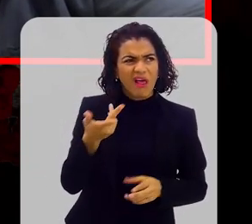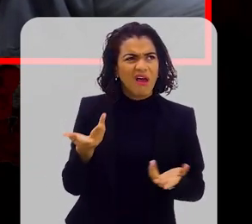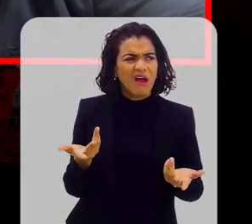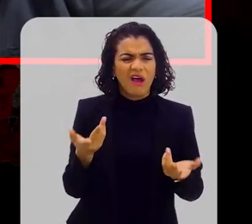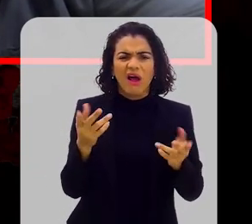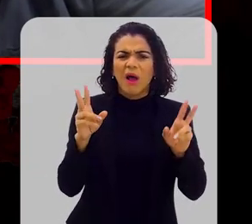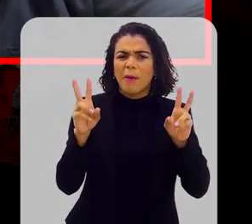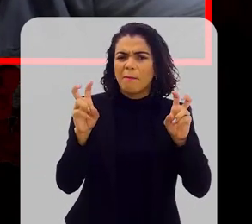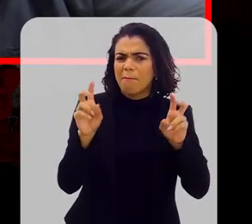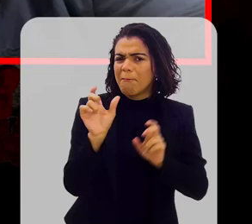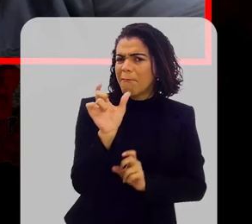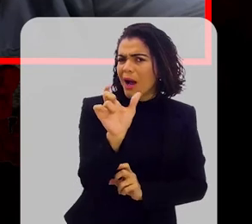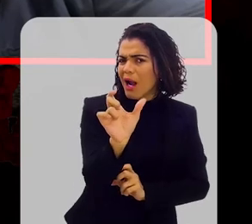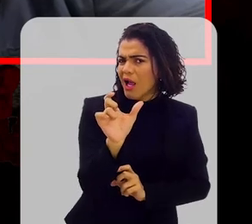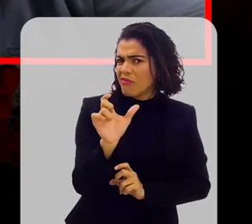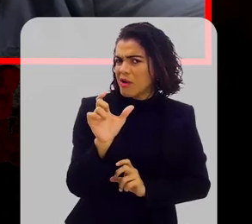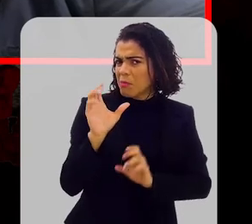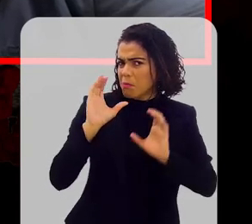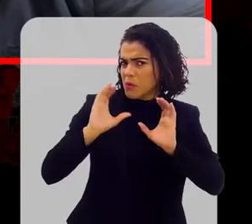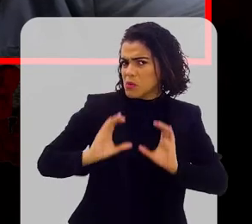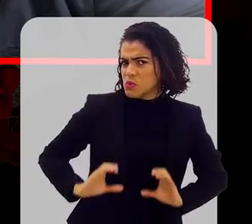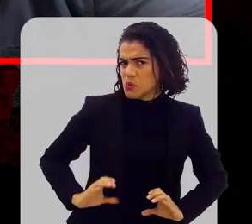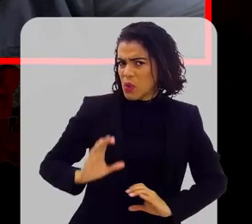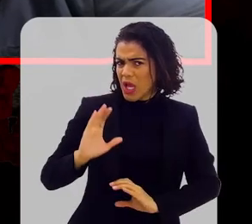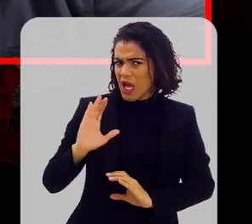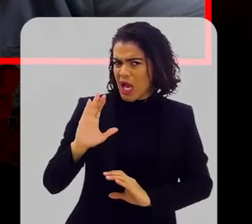refere quando você fala postura ambiental?